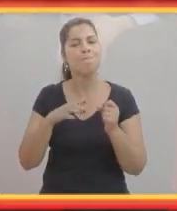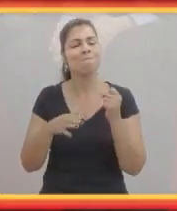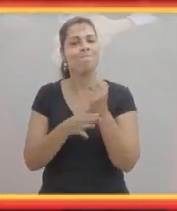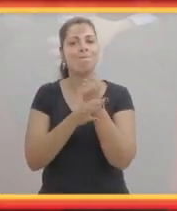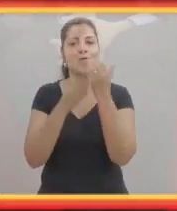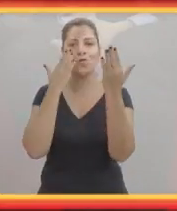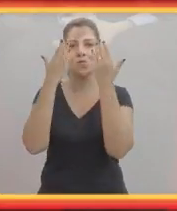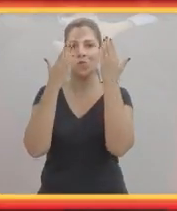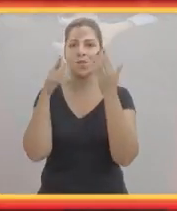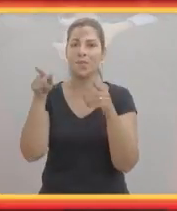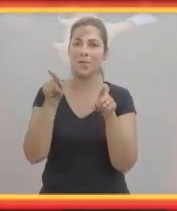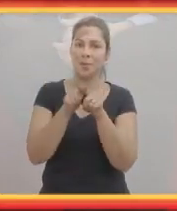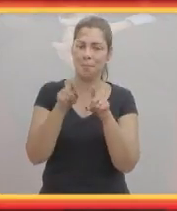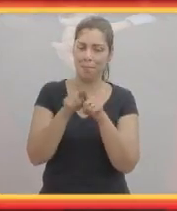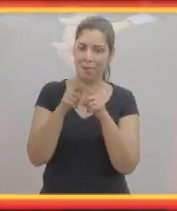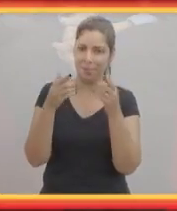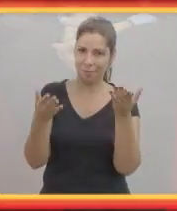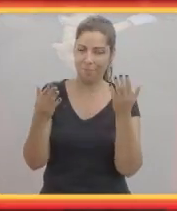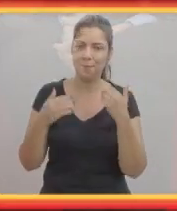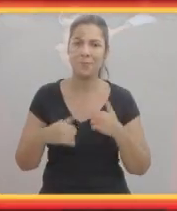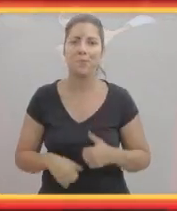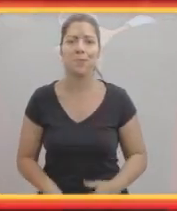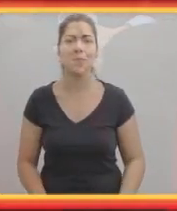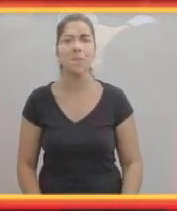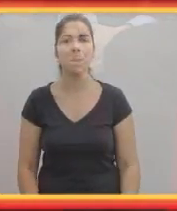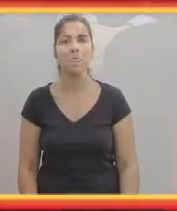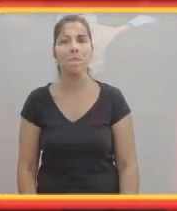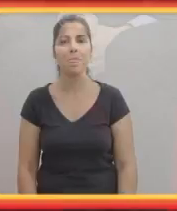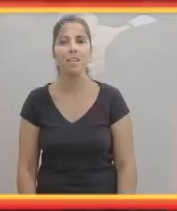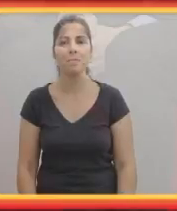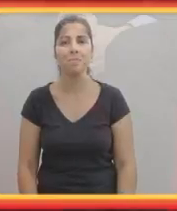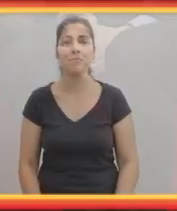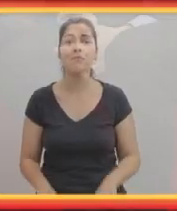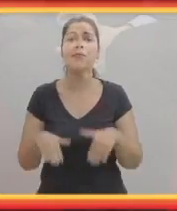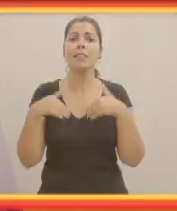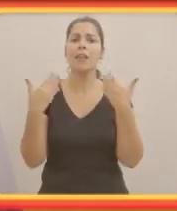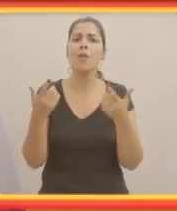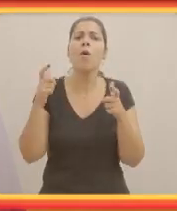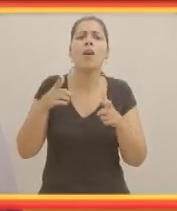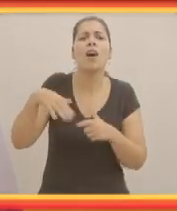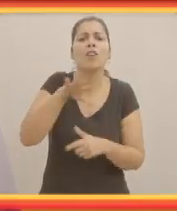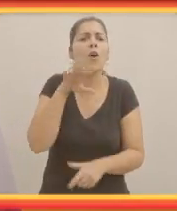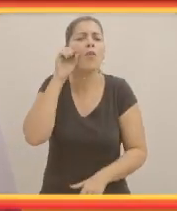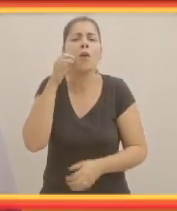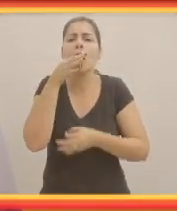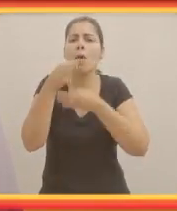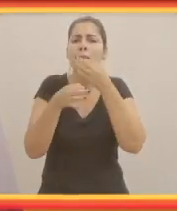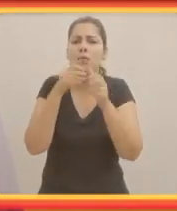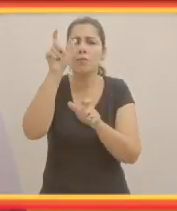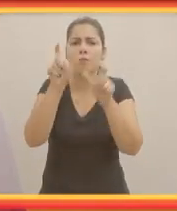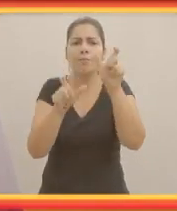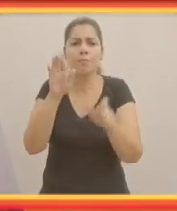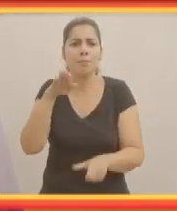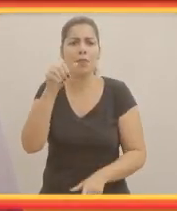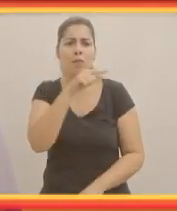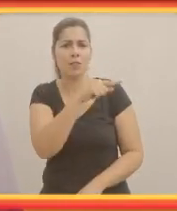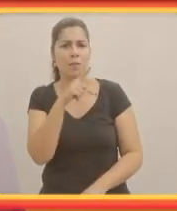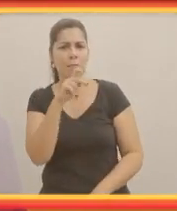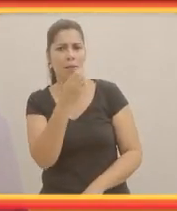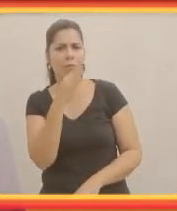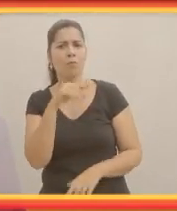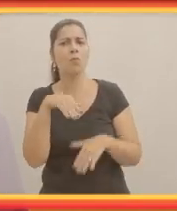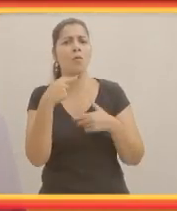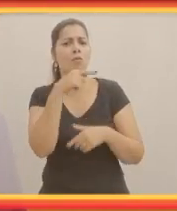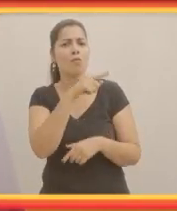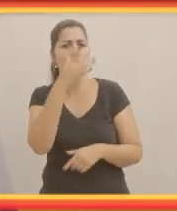Como é que lida a cabeça ali? Então você tem que ter um suporte ali psicológico também. A gente ouviu a opinião da mãe. E você, Pedro,